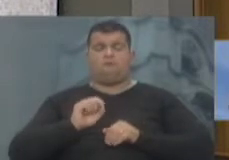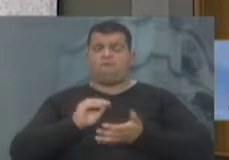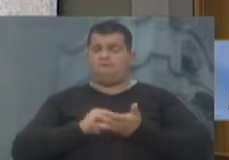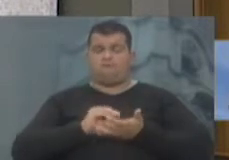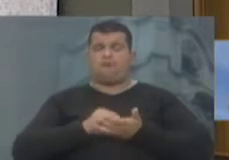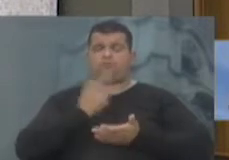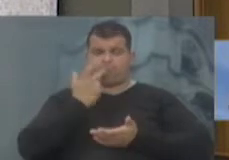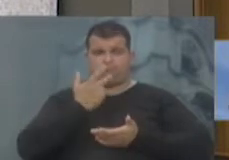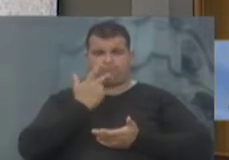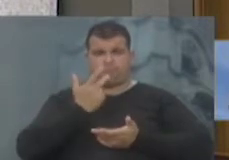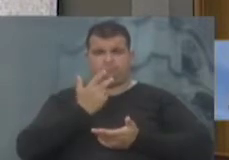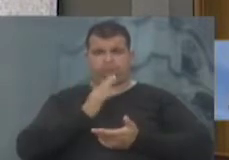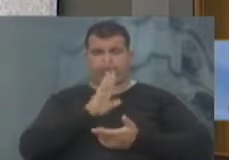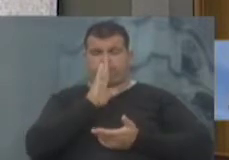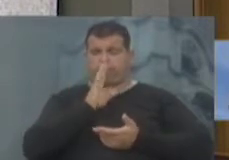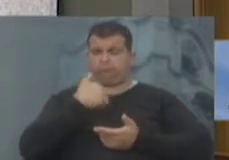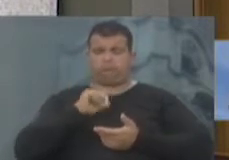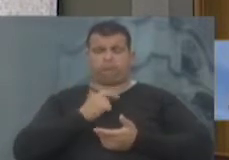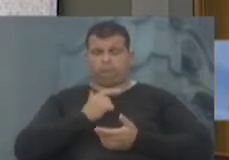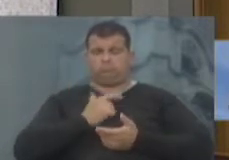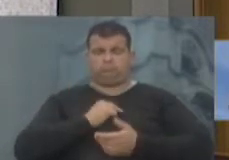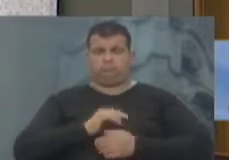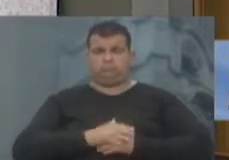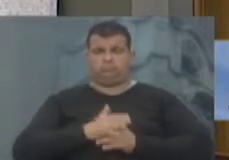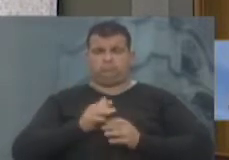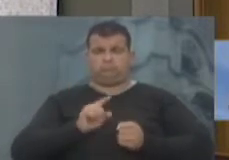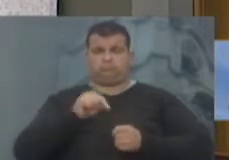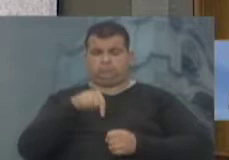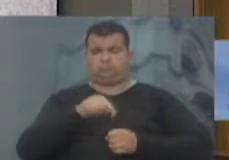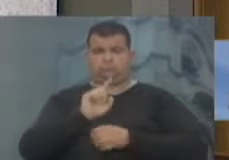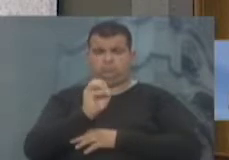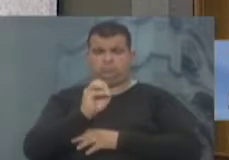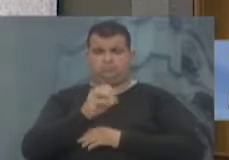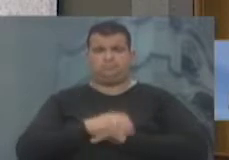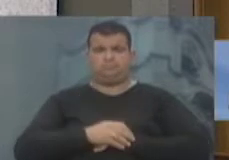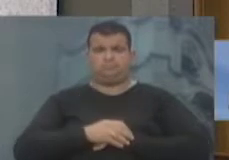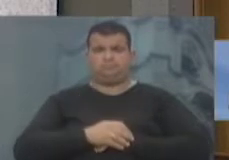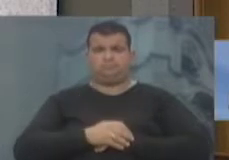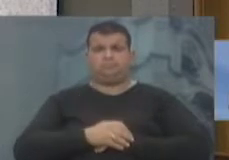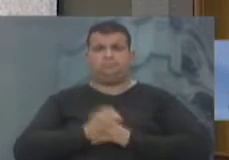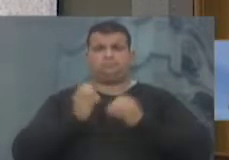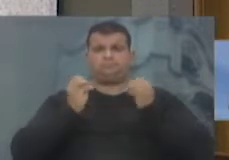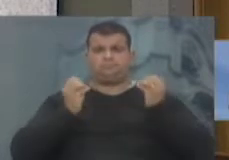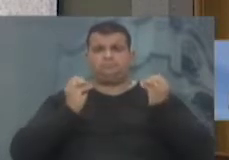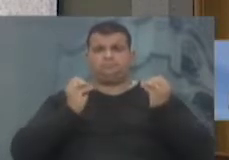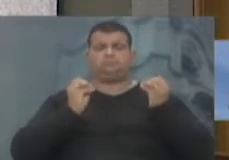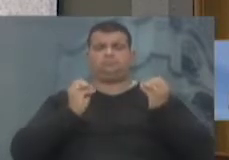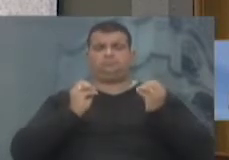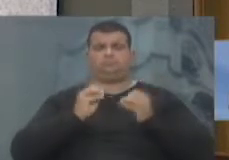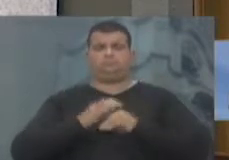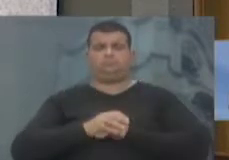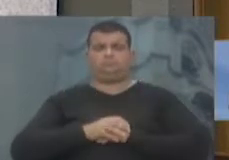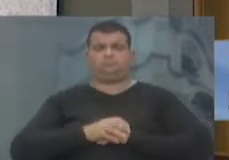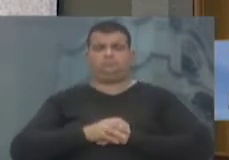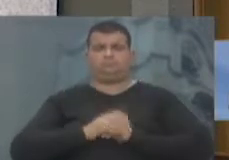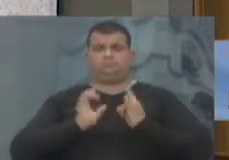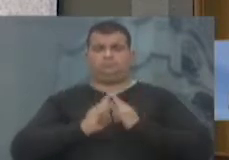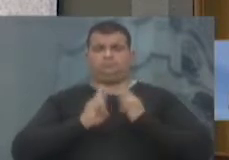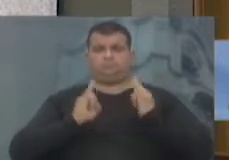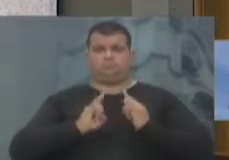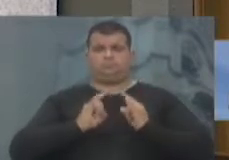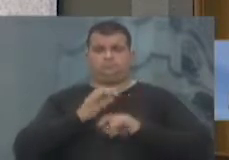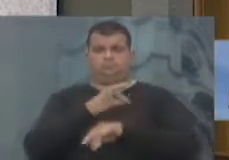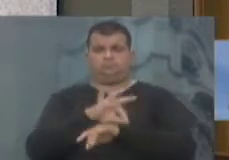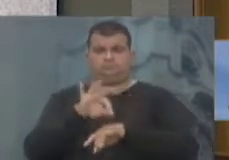que nós temos em Porto Alegre. Como é que o Instituto